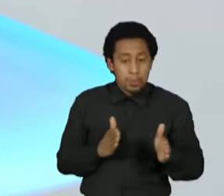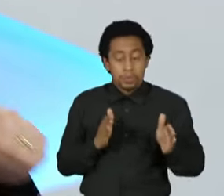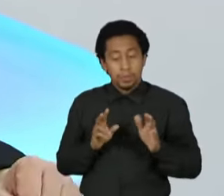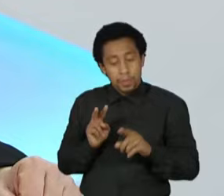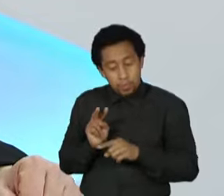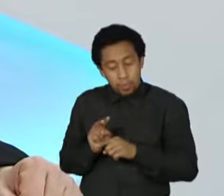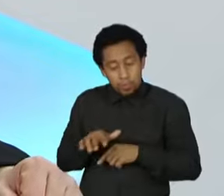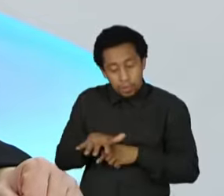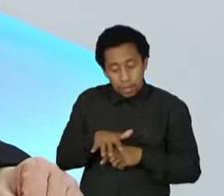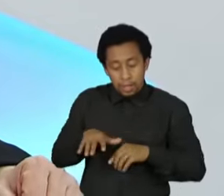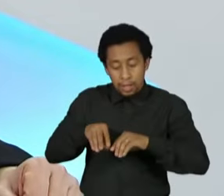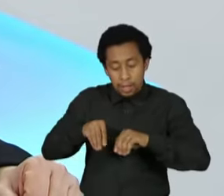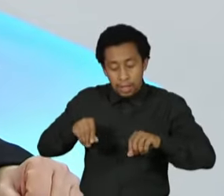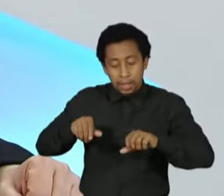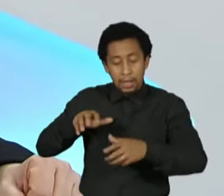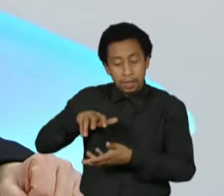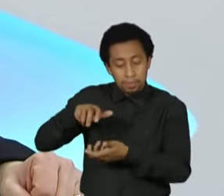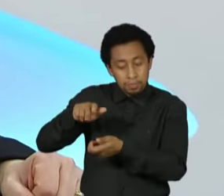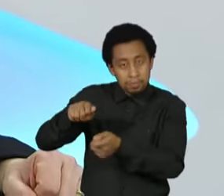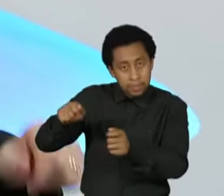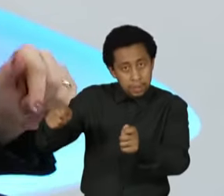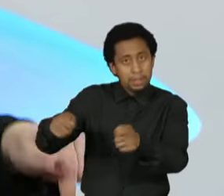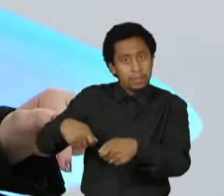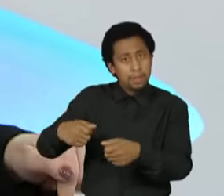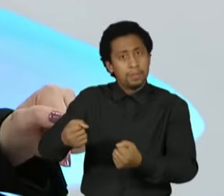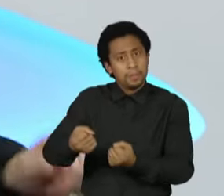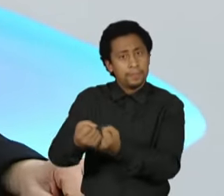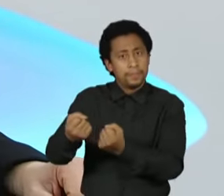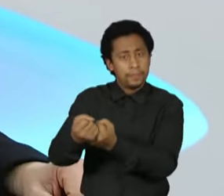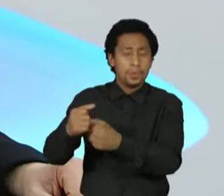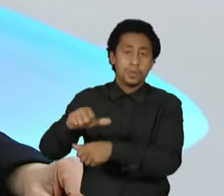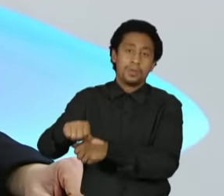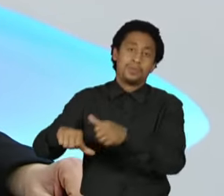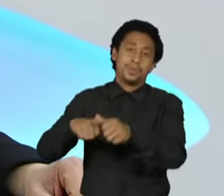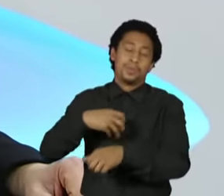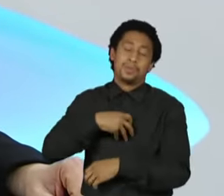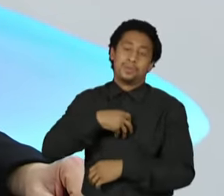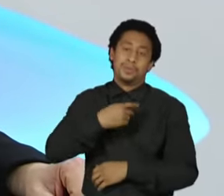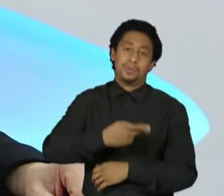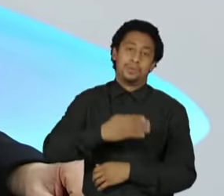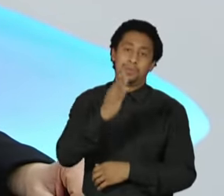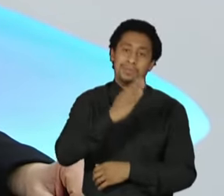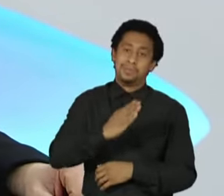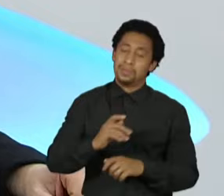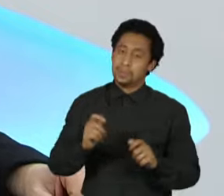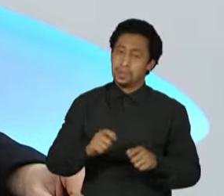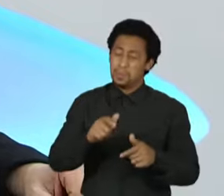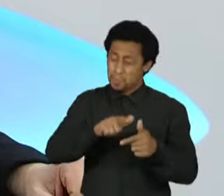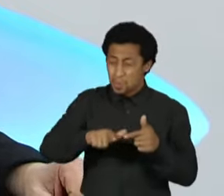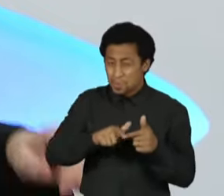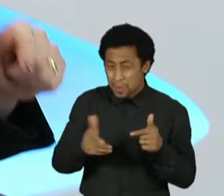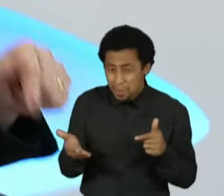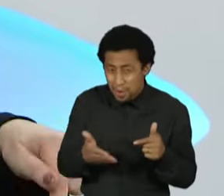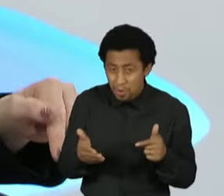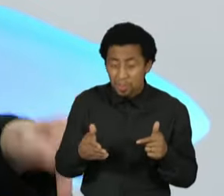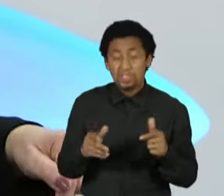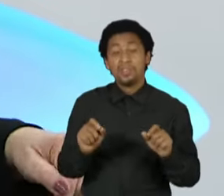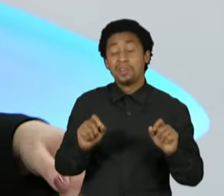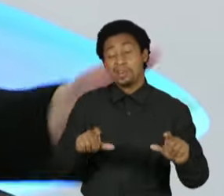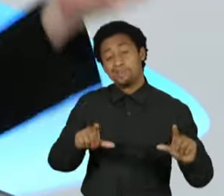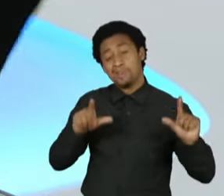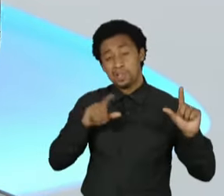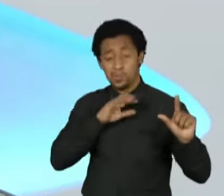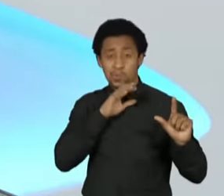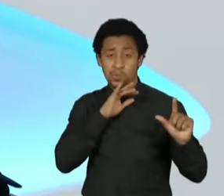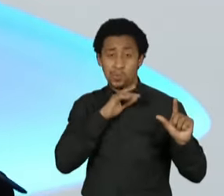espaço de terra. É possível nós defendermos e mudarmos a imagem do Brasil. Acho que o problema hoje do Brasil é muito mais de imagem. O próprio